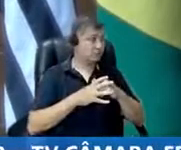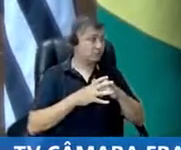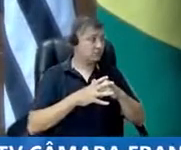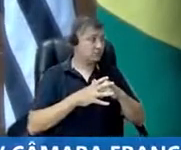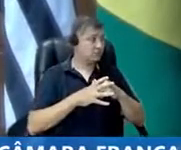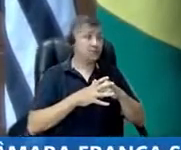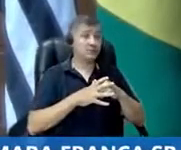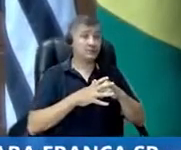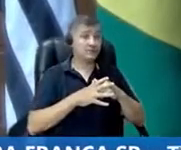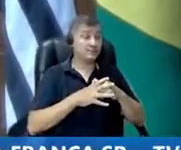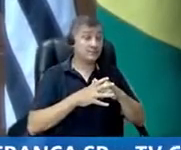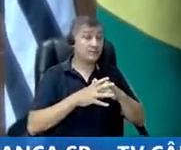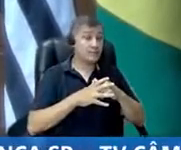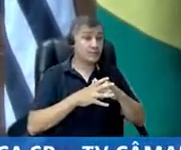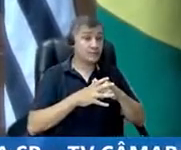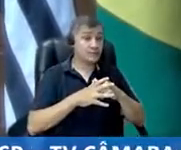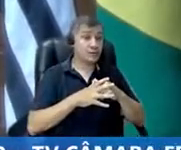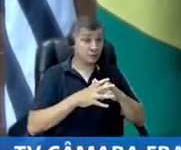Gustavo que está aí, firme né Gaúcho?